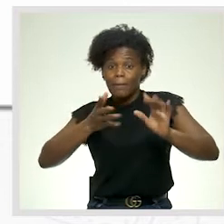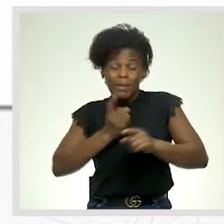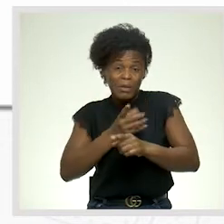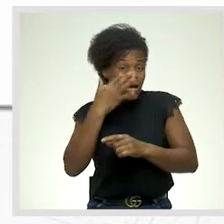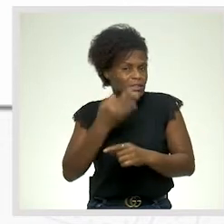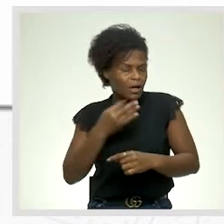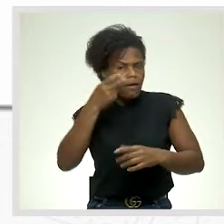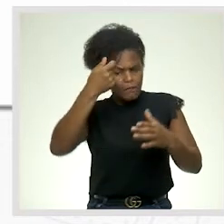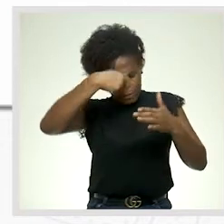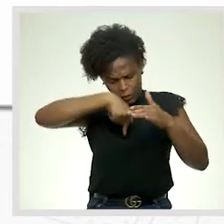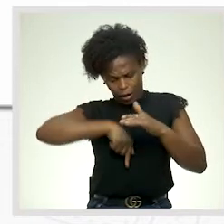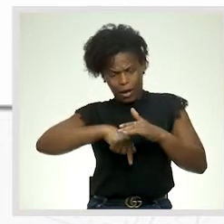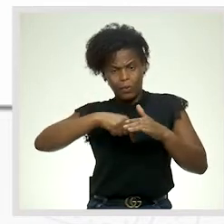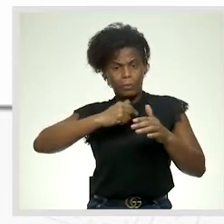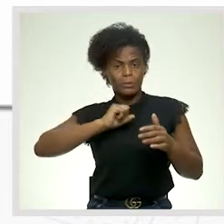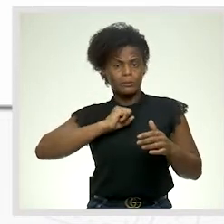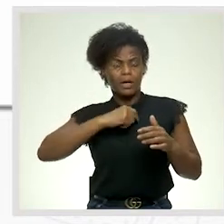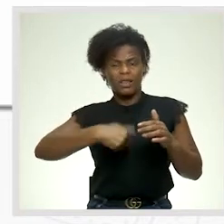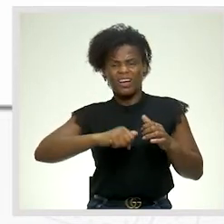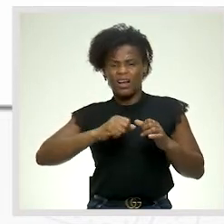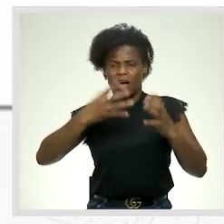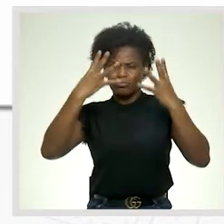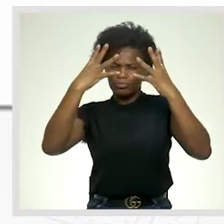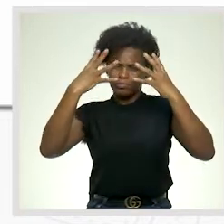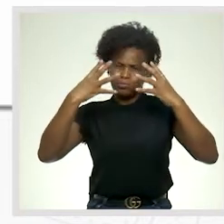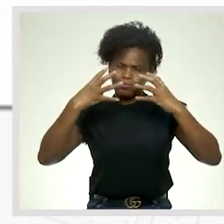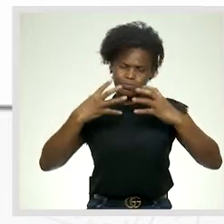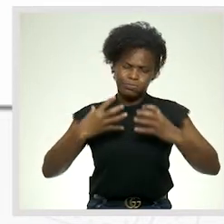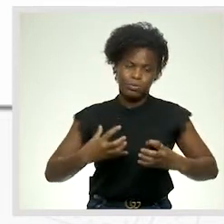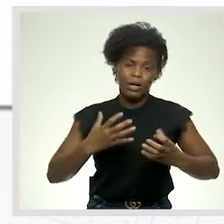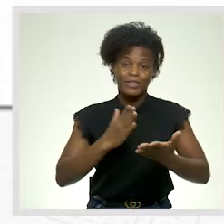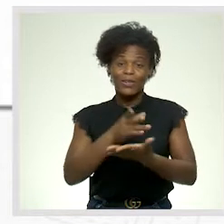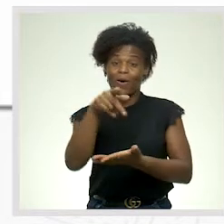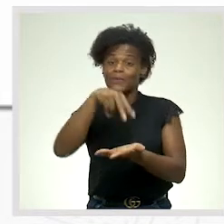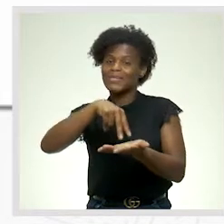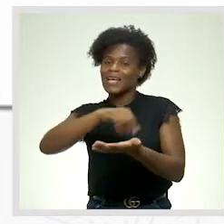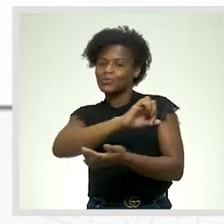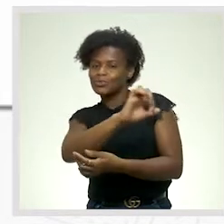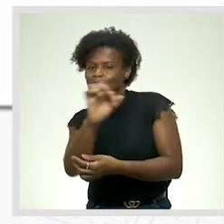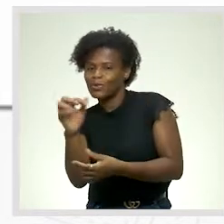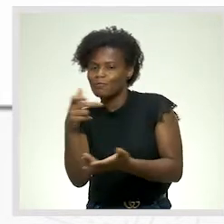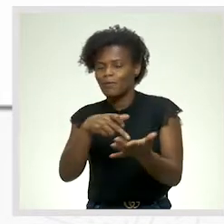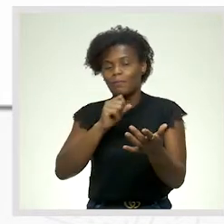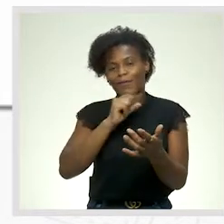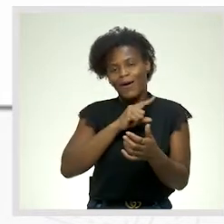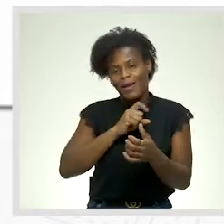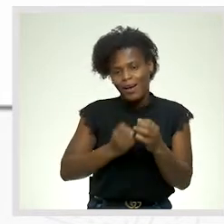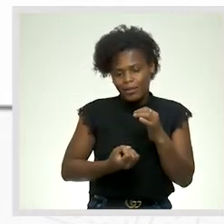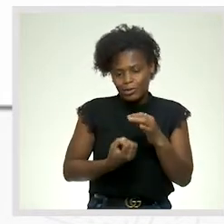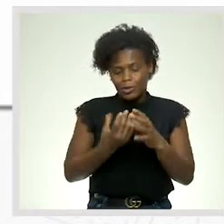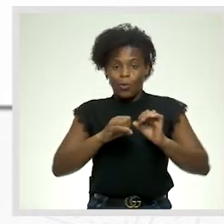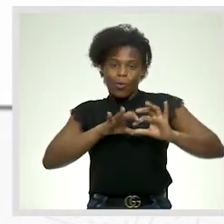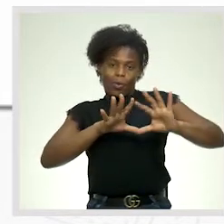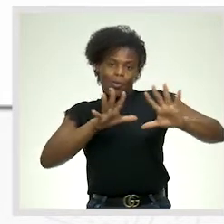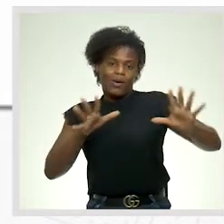paira dentro de mim uma densa escuridão que só a Tua presença poderá dissipar.